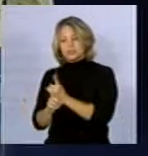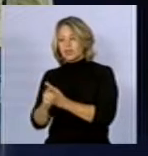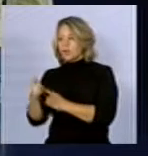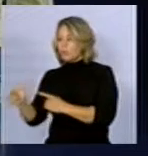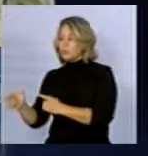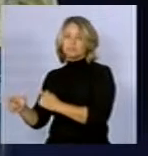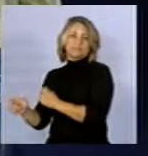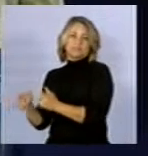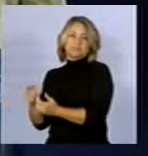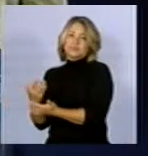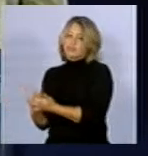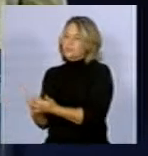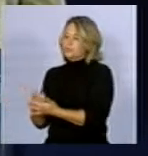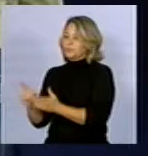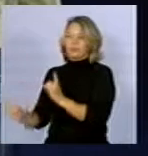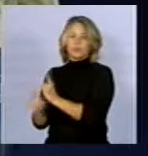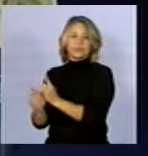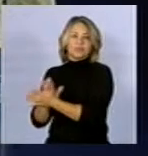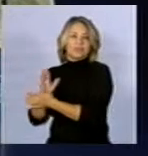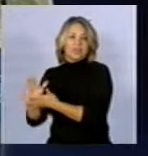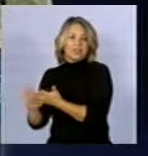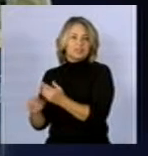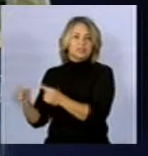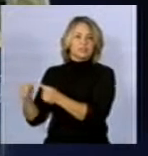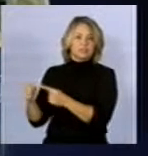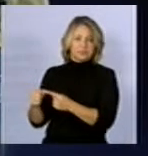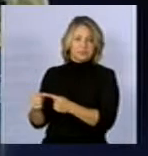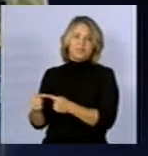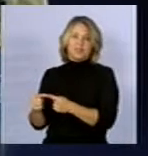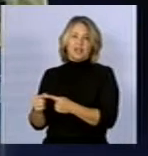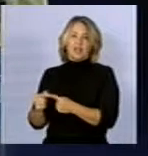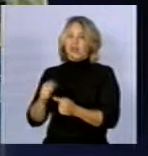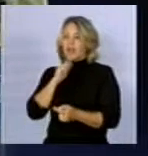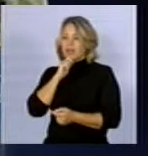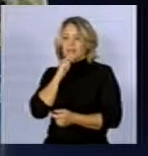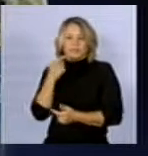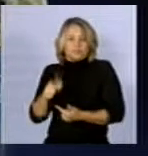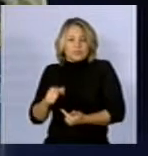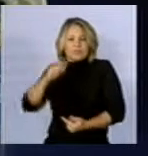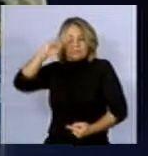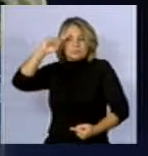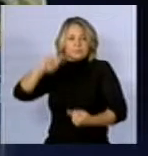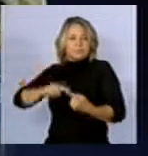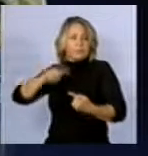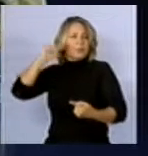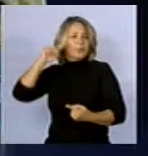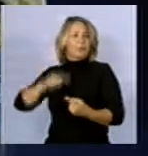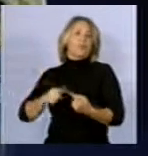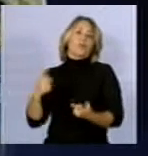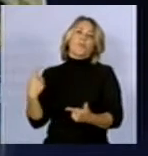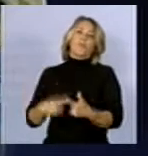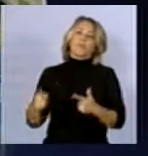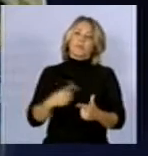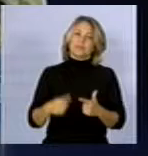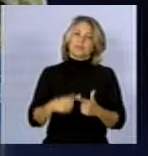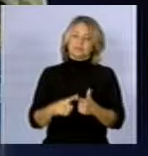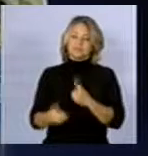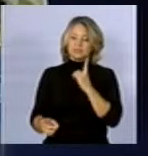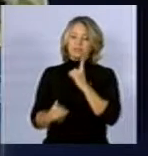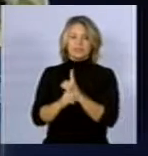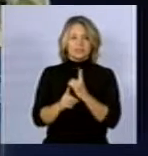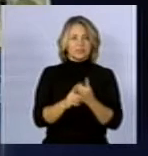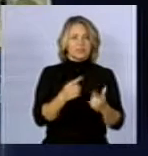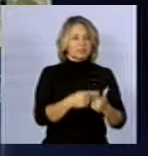encontraram. Então, não há ainda um consenso em relação à causalidade da exposição a campos